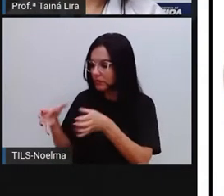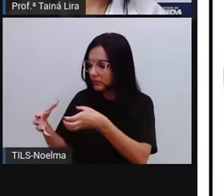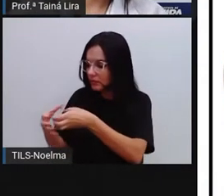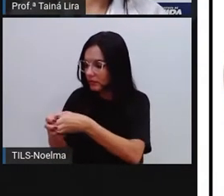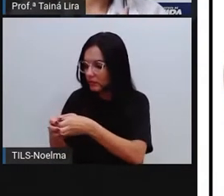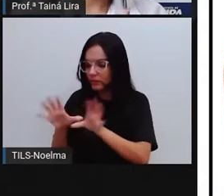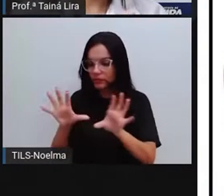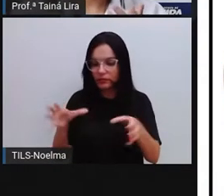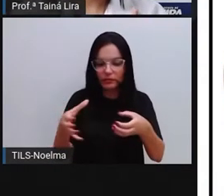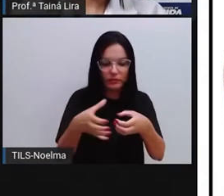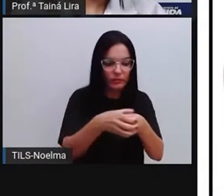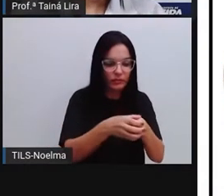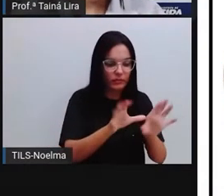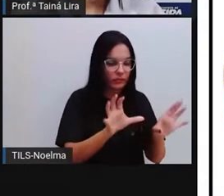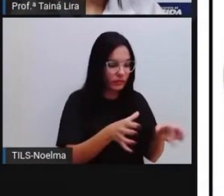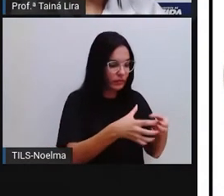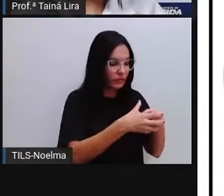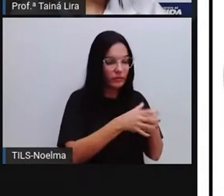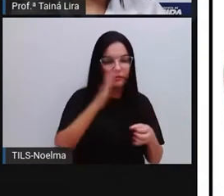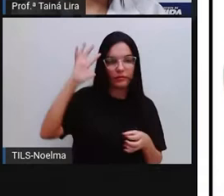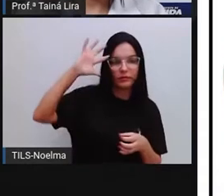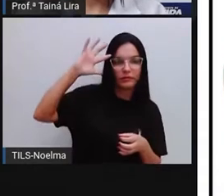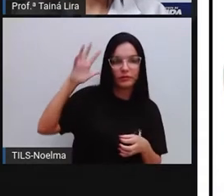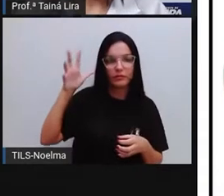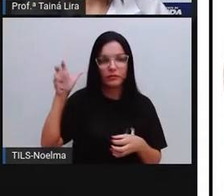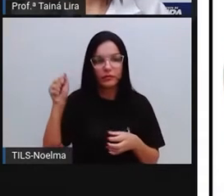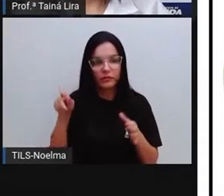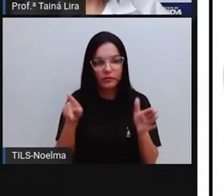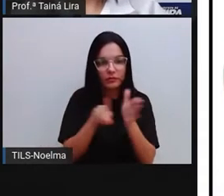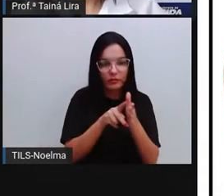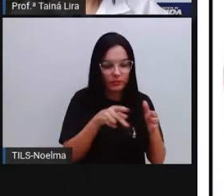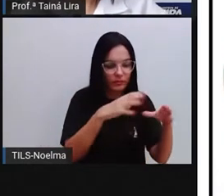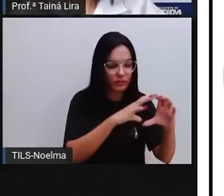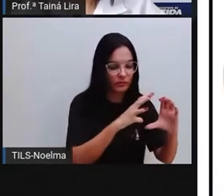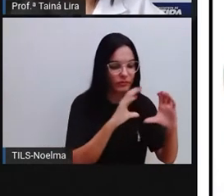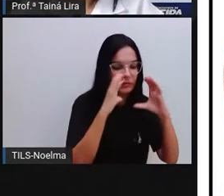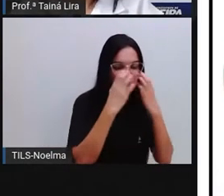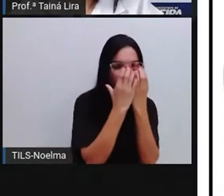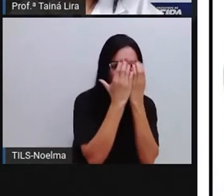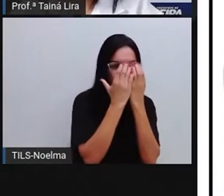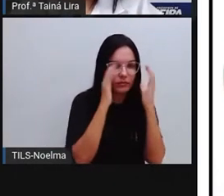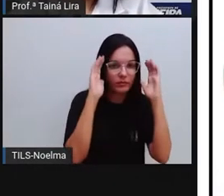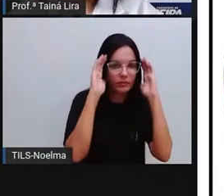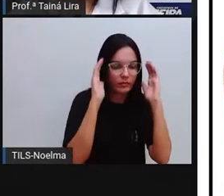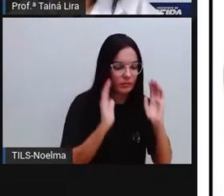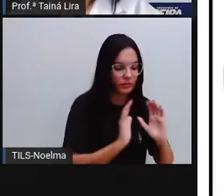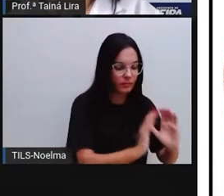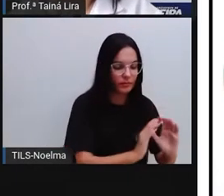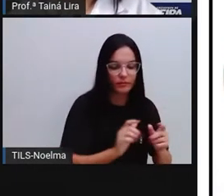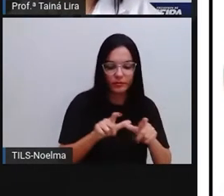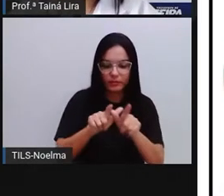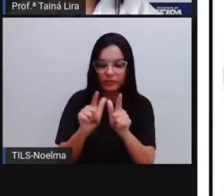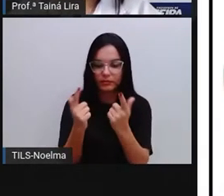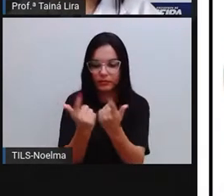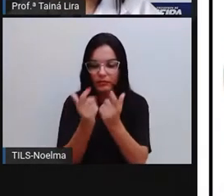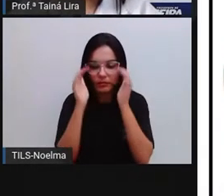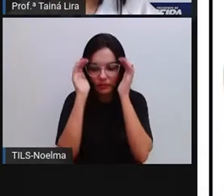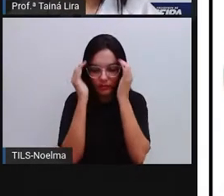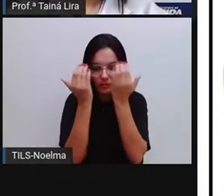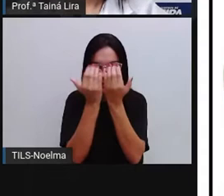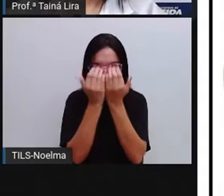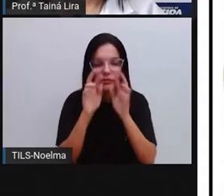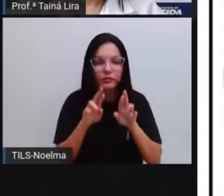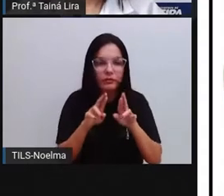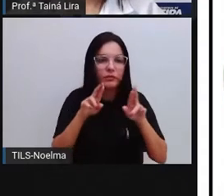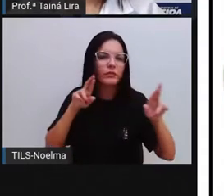vai fazer a sua máscara de uma maneira. A máscara, além de ser um símbolo da cultura africana, ela também vai carregar